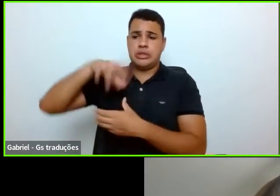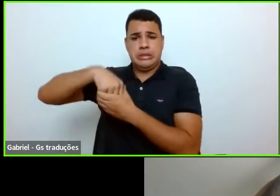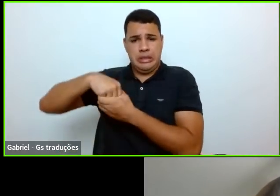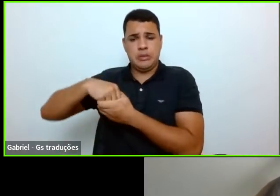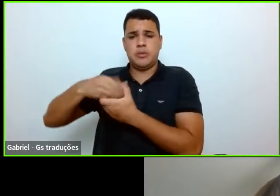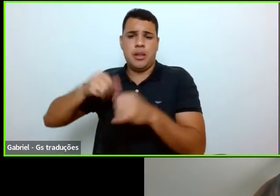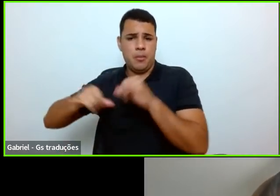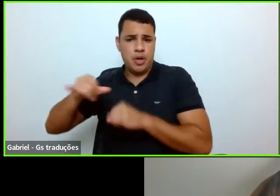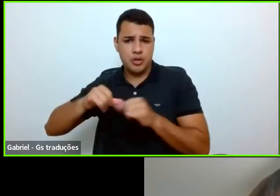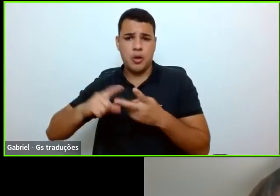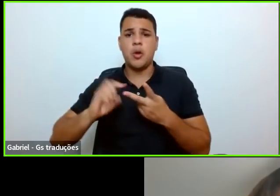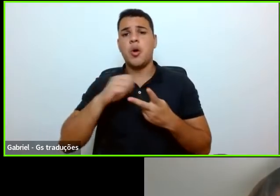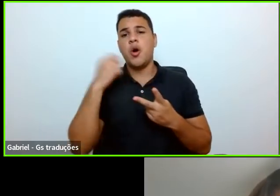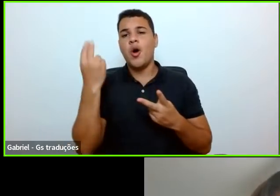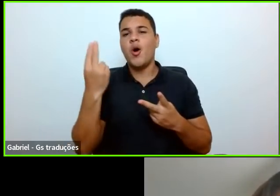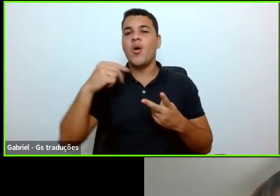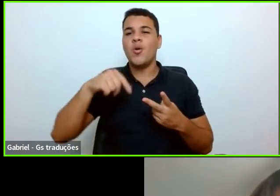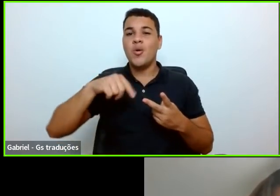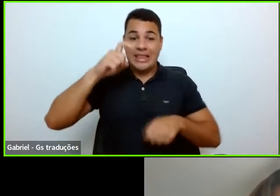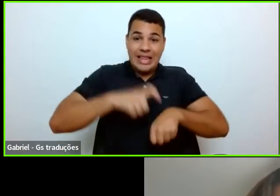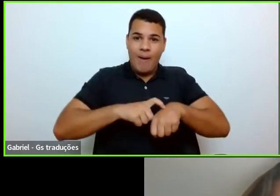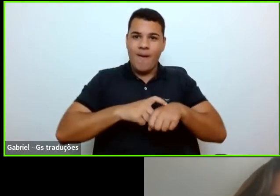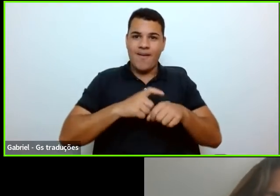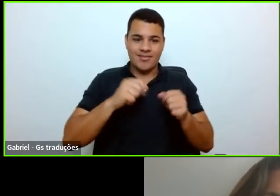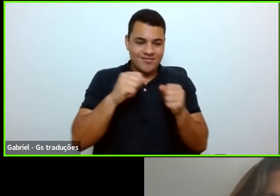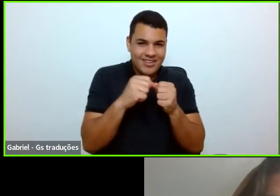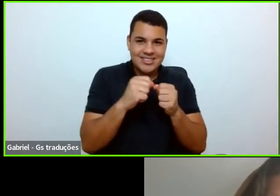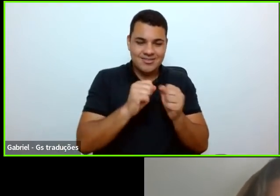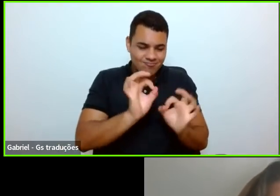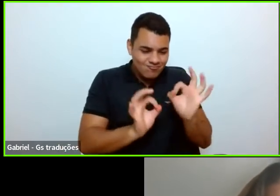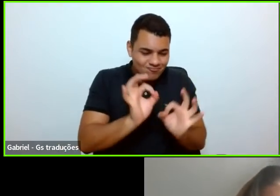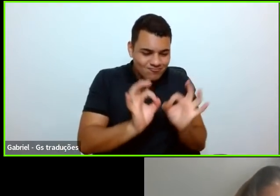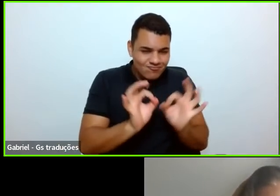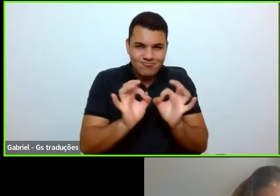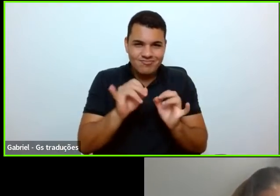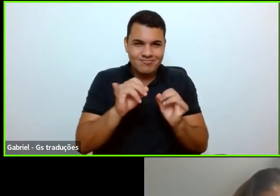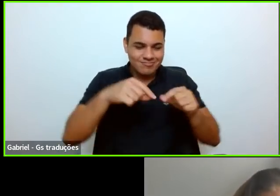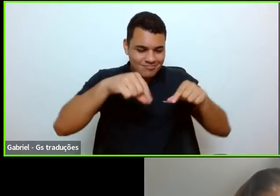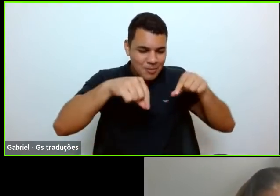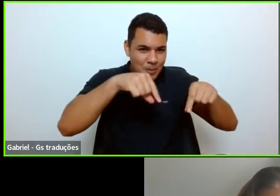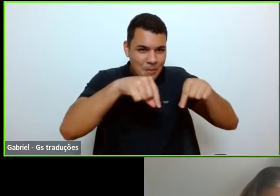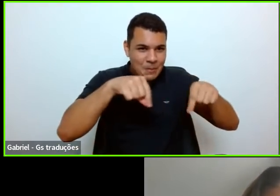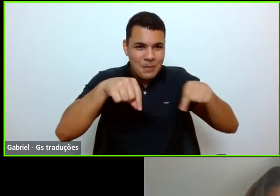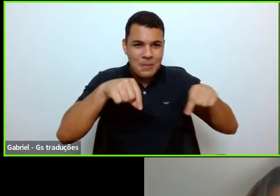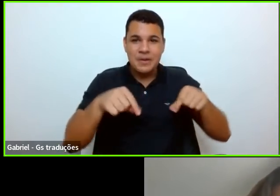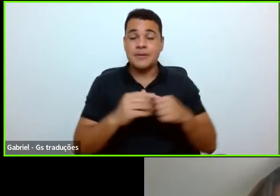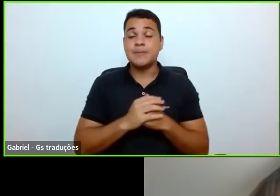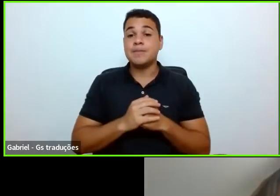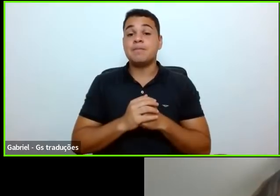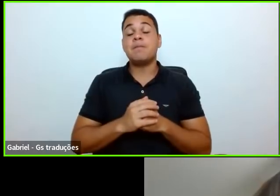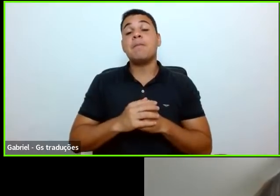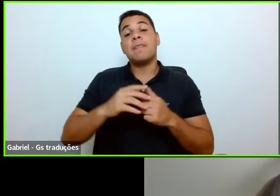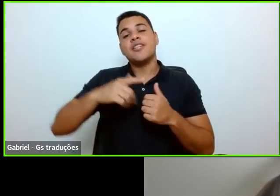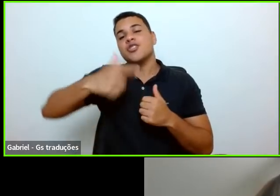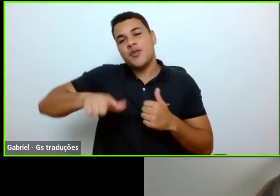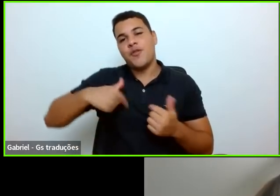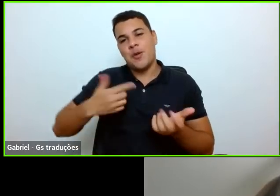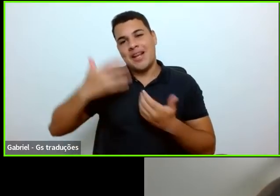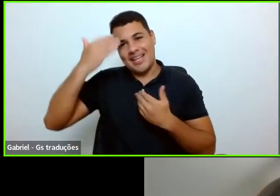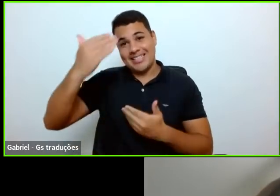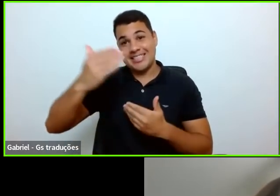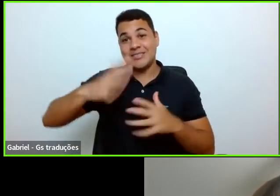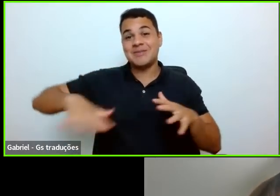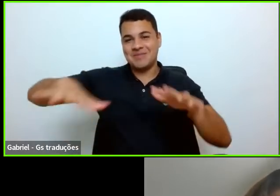no desenvolvimento do seu trabalho. Enfim, eu queria agradecer a todos, mais uma vez, e